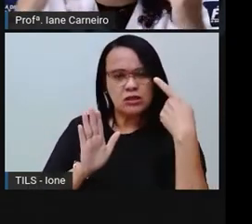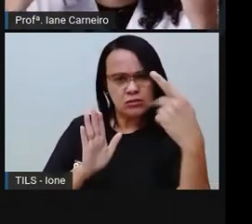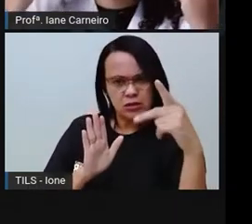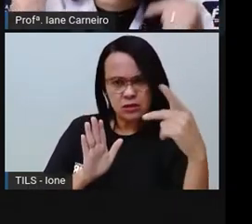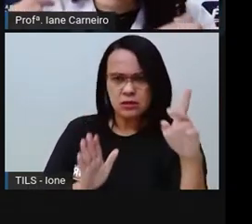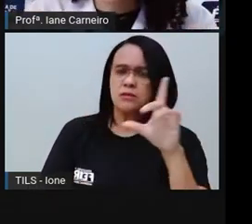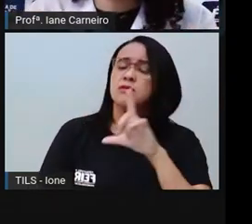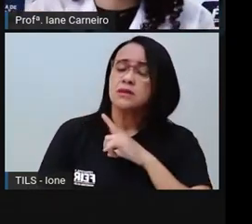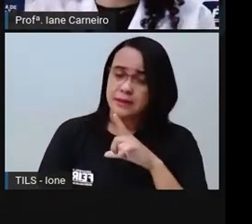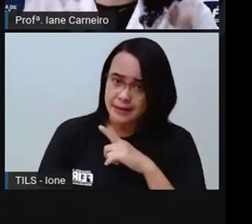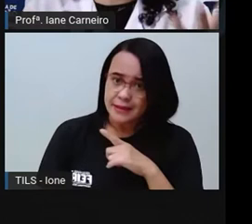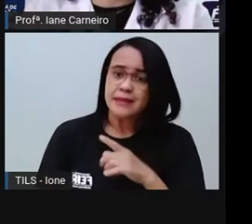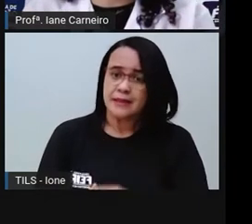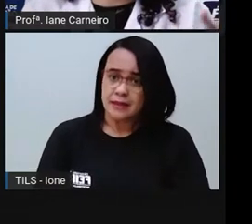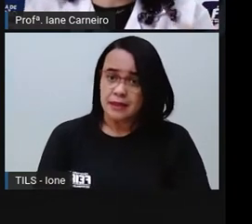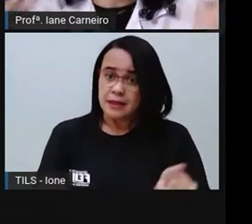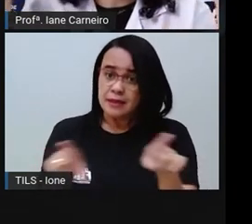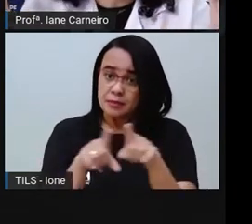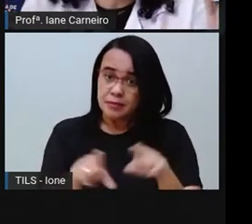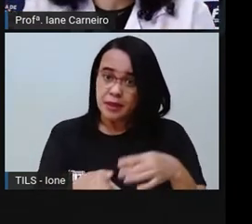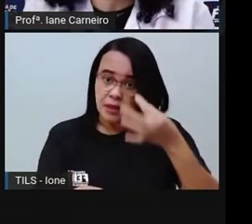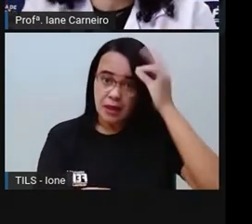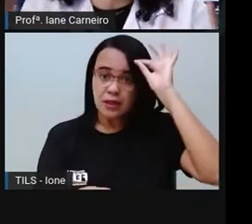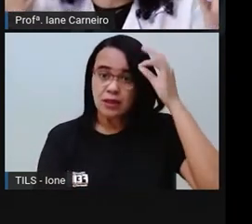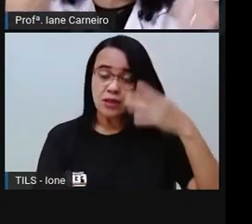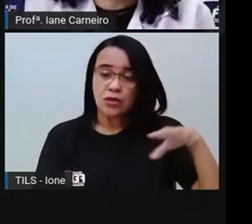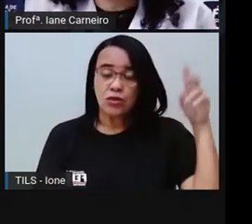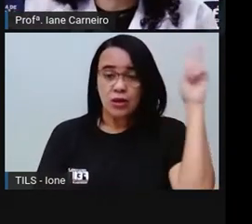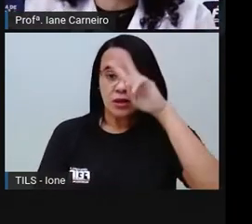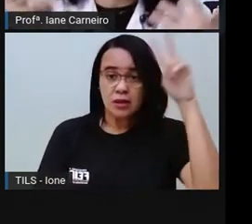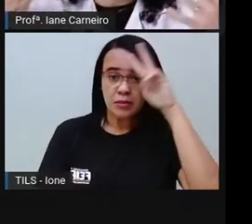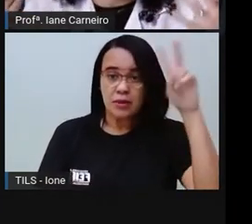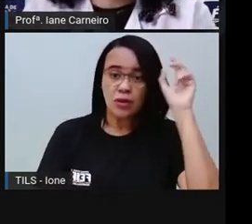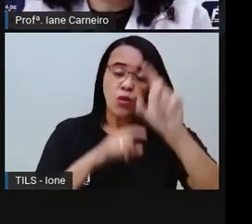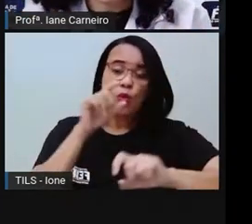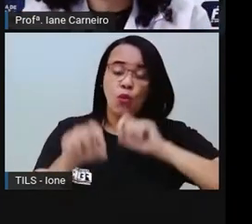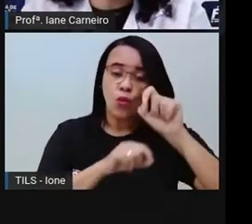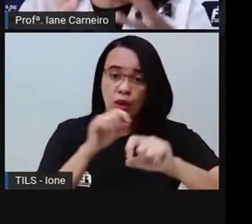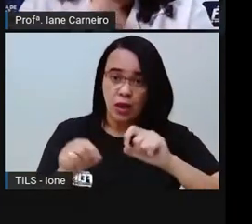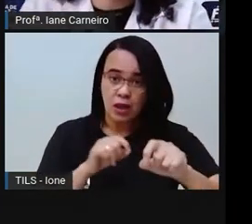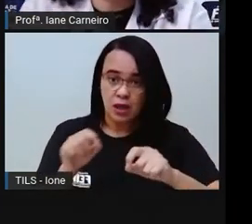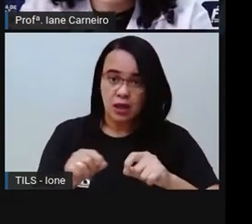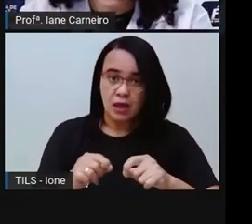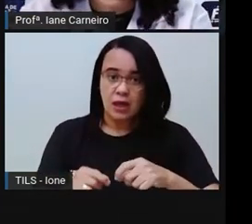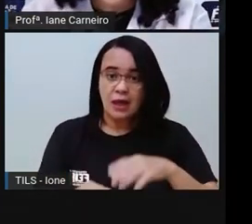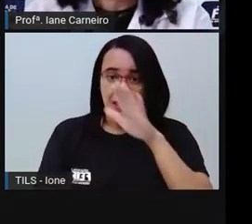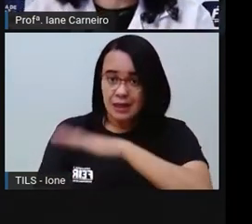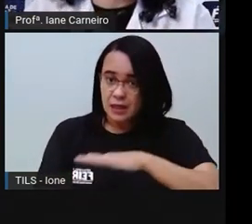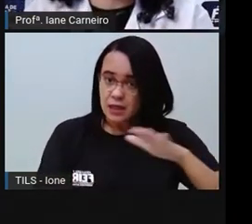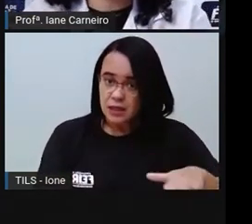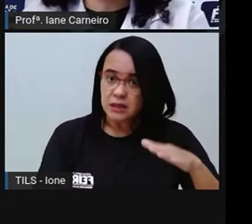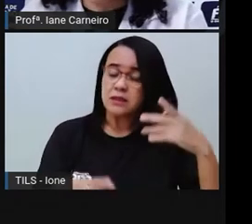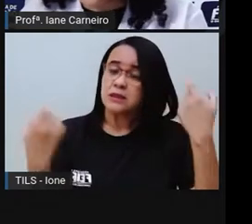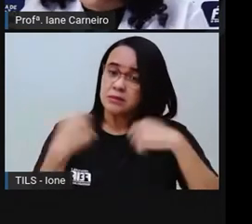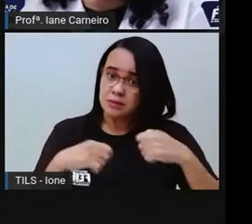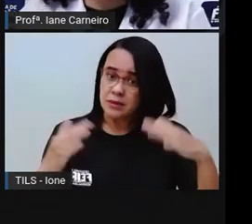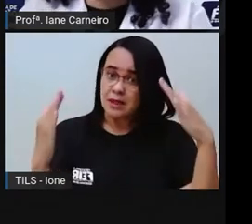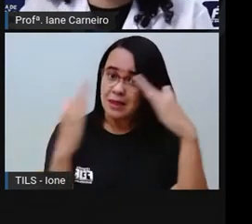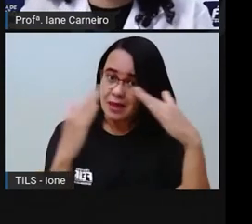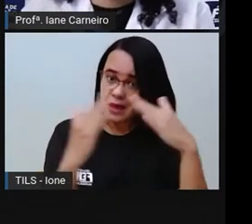lembrarem, né, que as crianças têm direito a um lar, a uma família e a proteção. Tá joia?